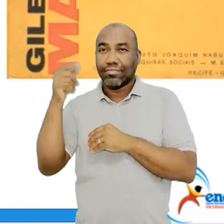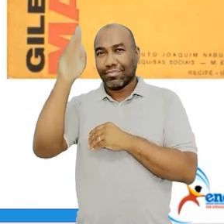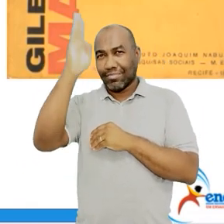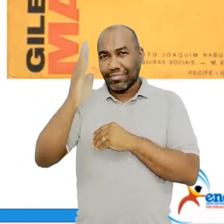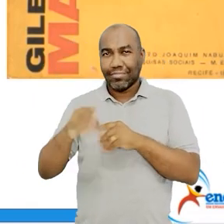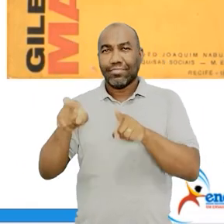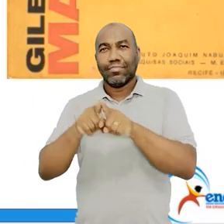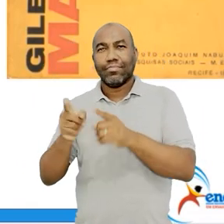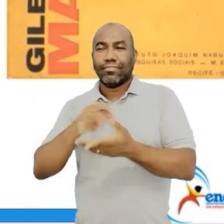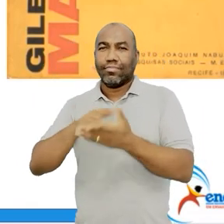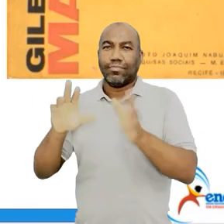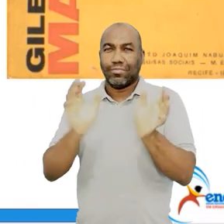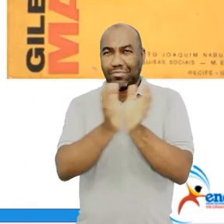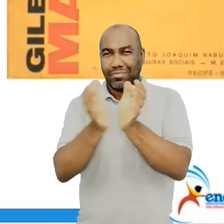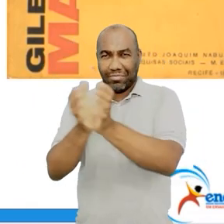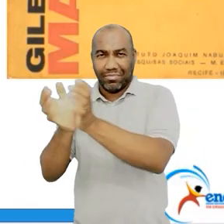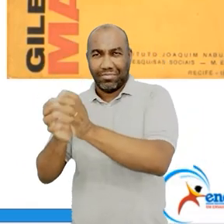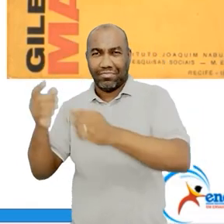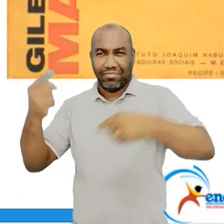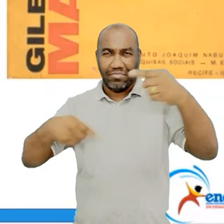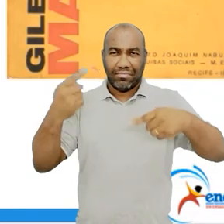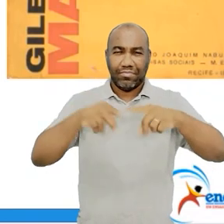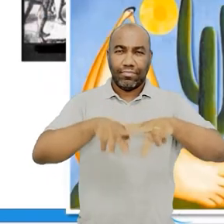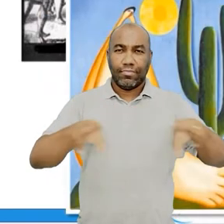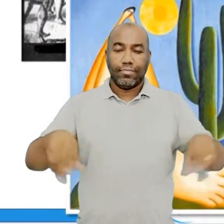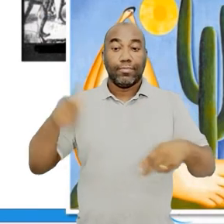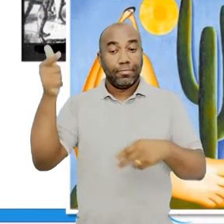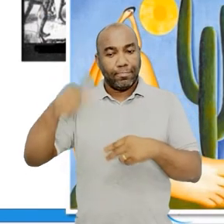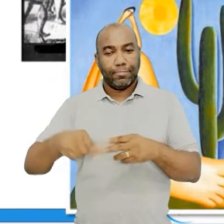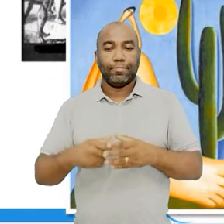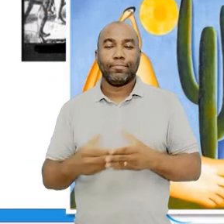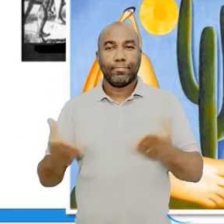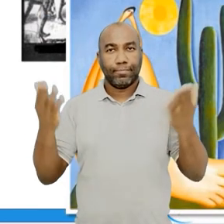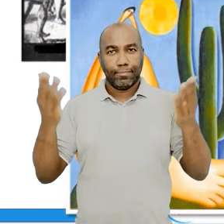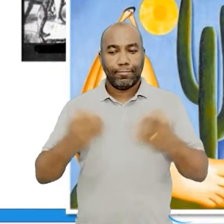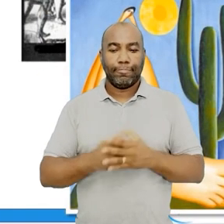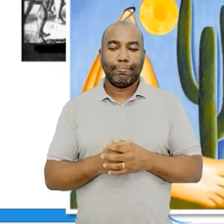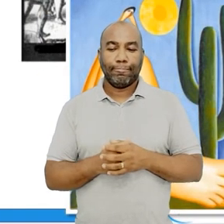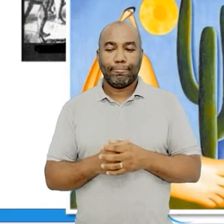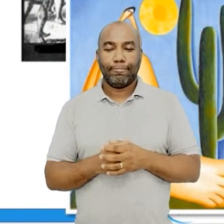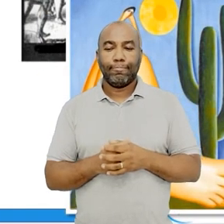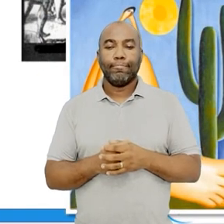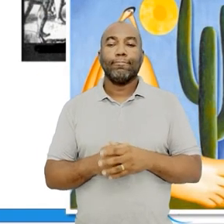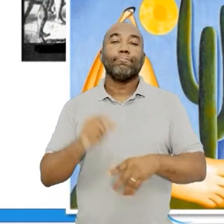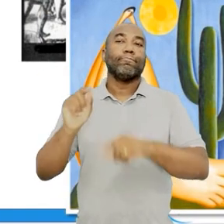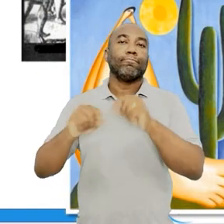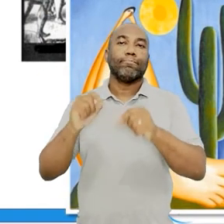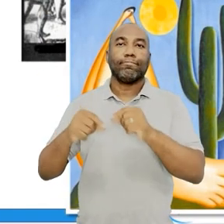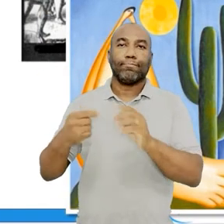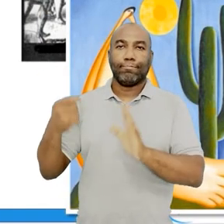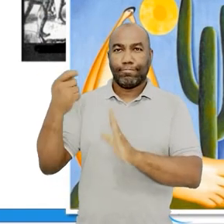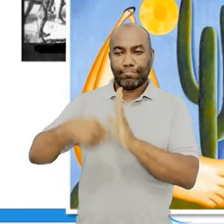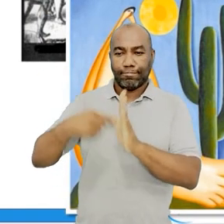existe em cada grupo e tudo mais. E, por fim, a revista